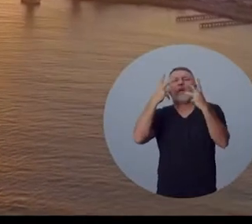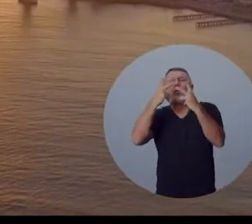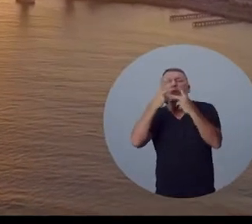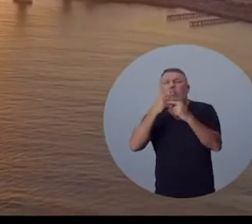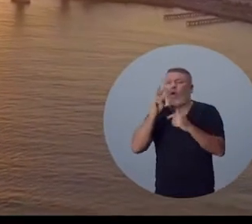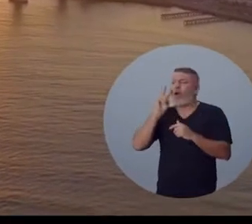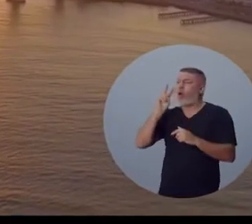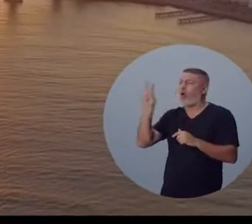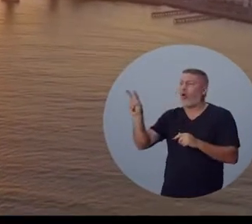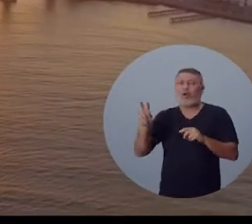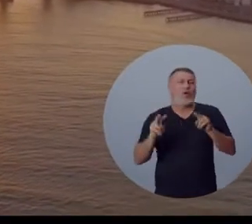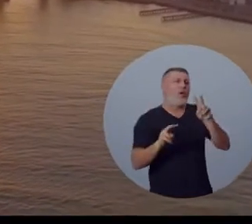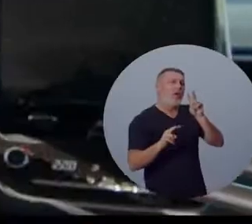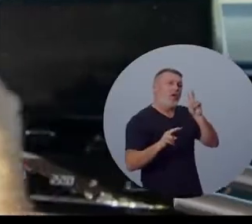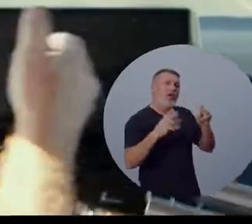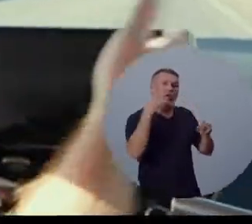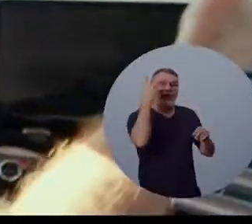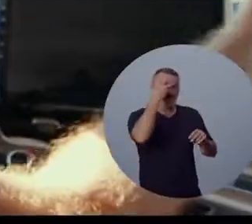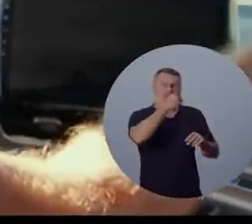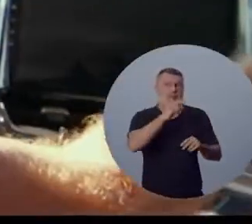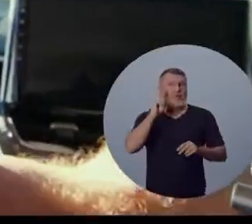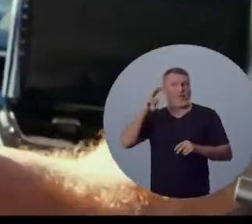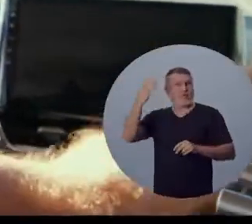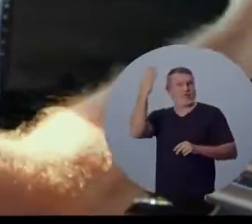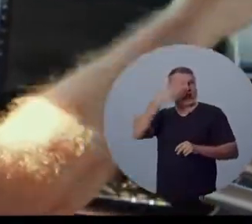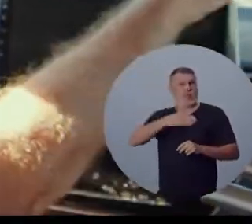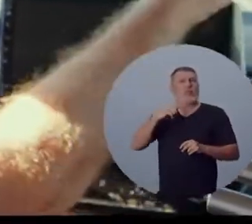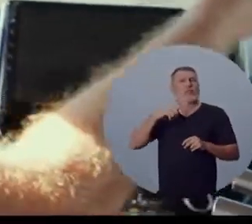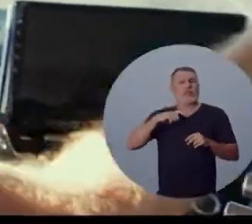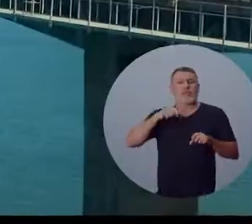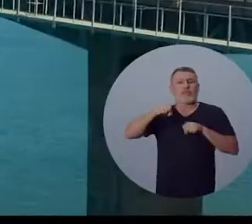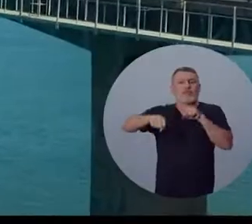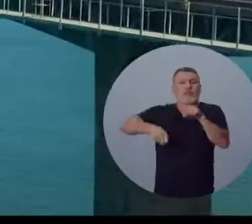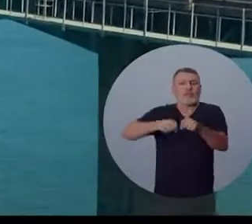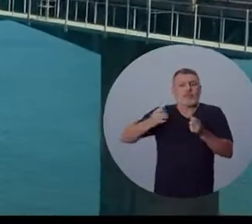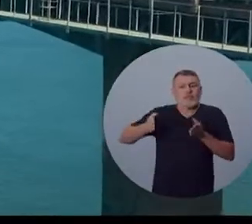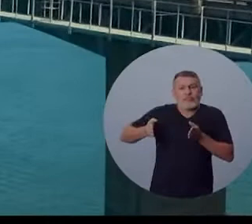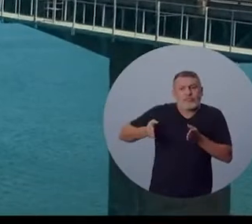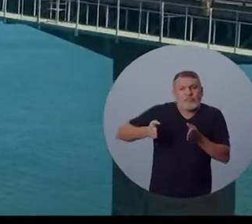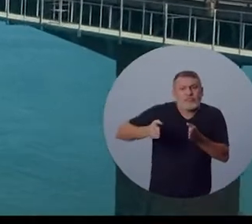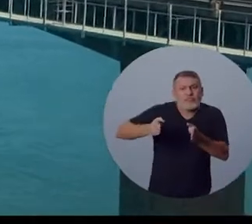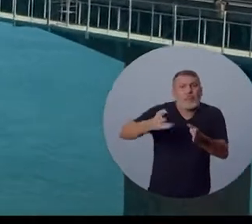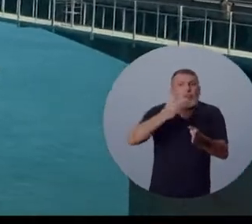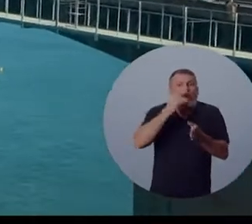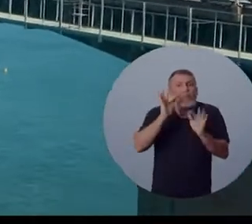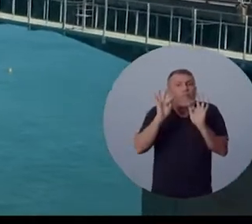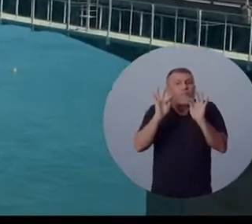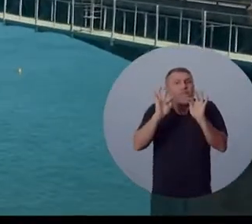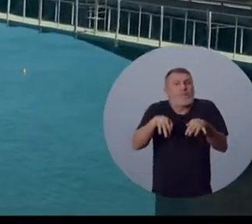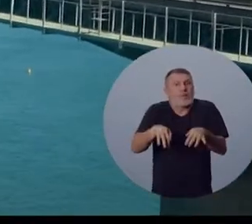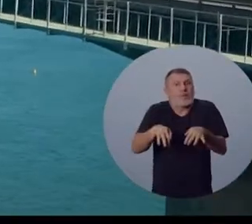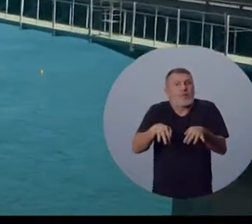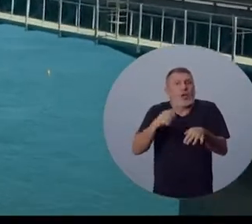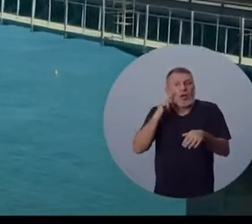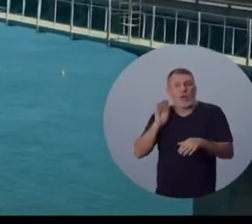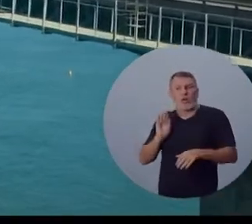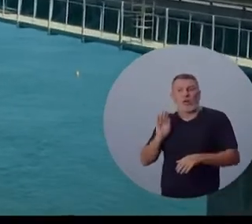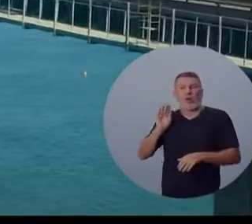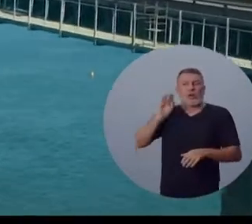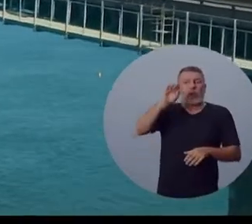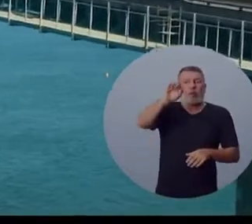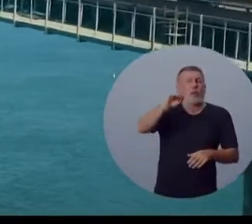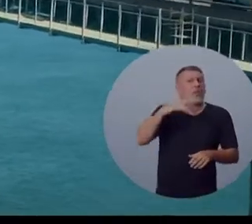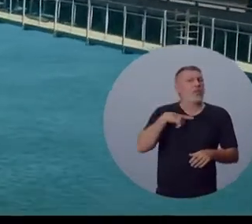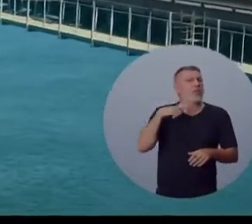temos aqui, de um lado e de outro. E como vocês estão vendo, a nossa ciclovia que está aqui, nós estamos já quase no Vão Central,